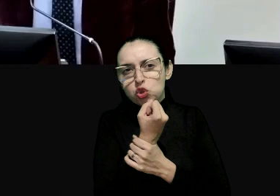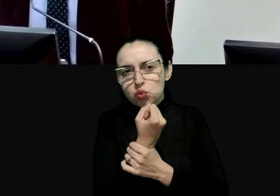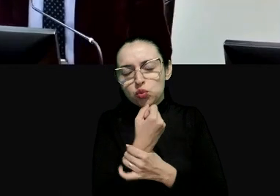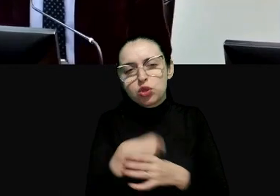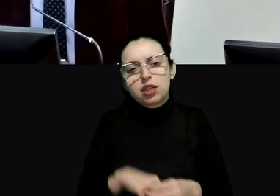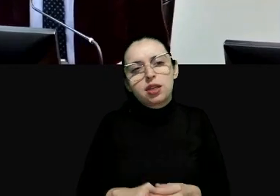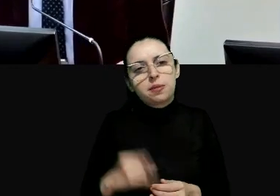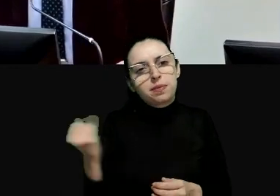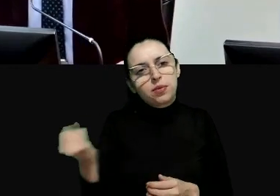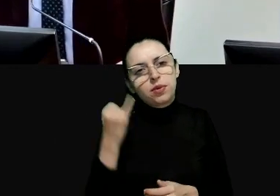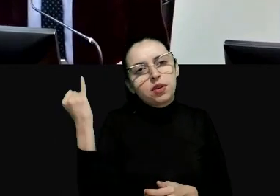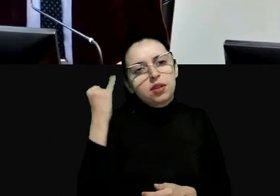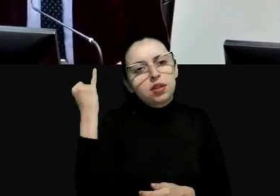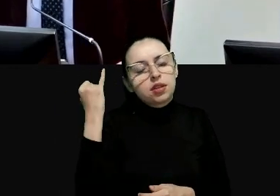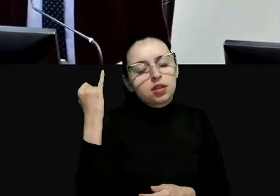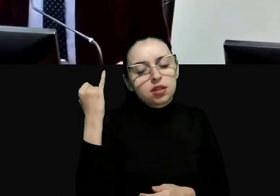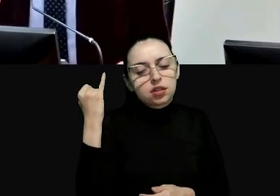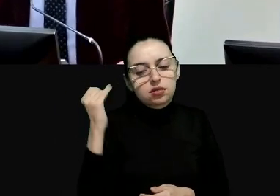importante para